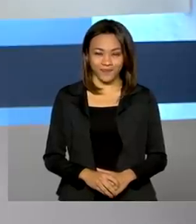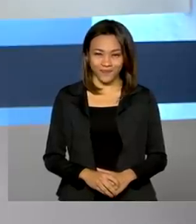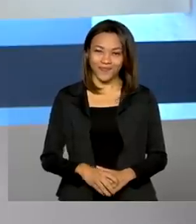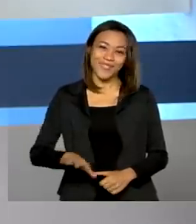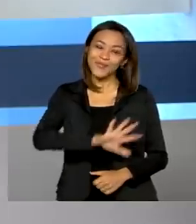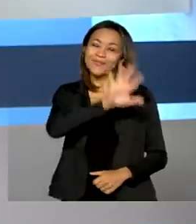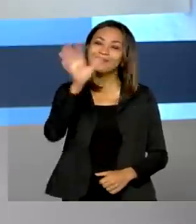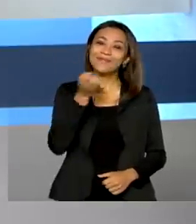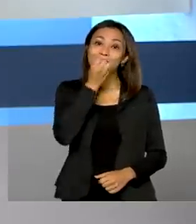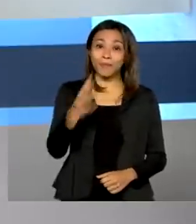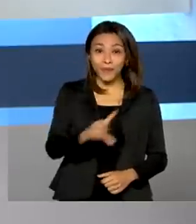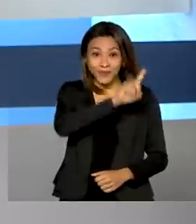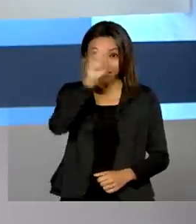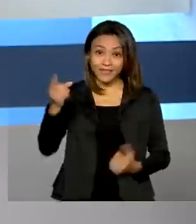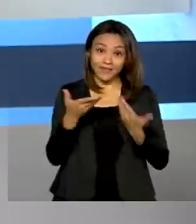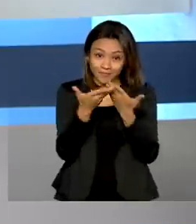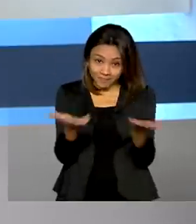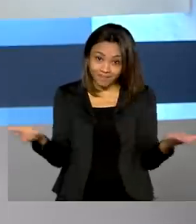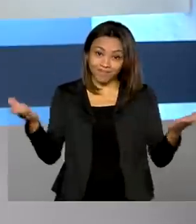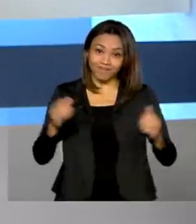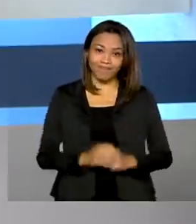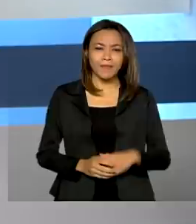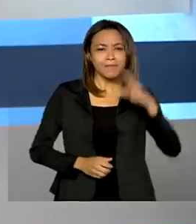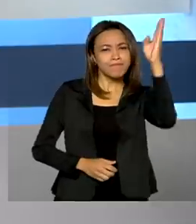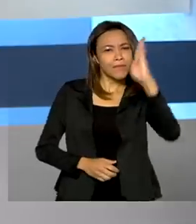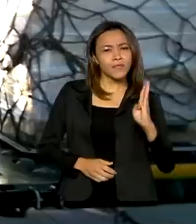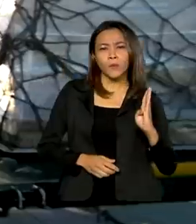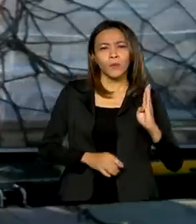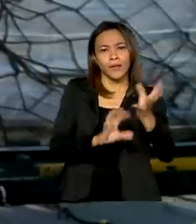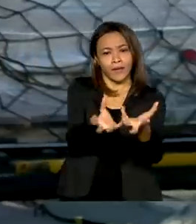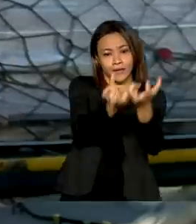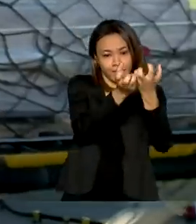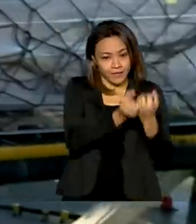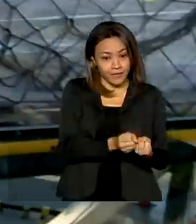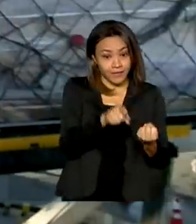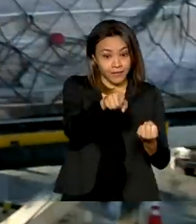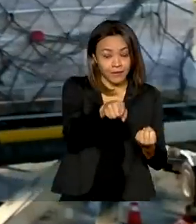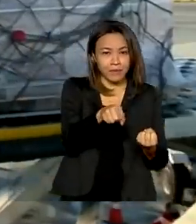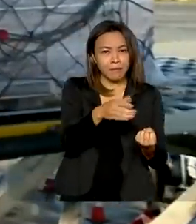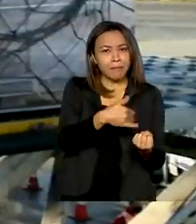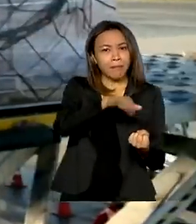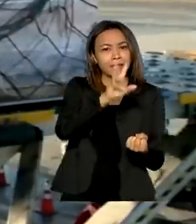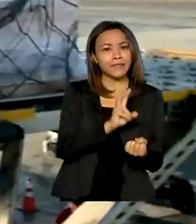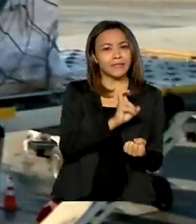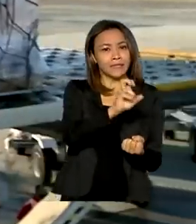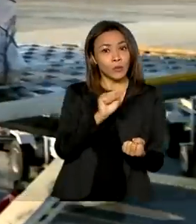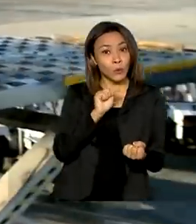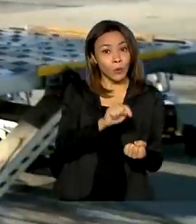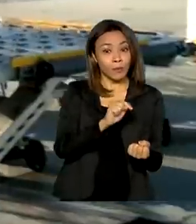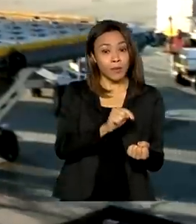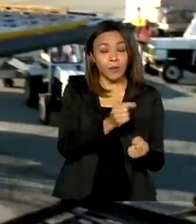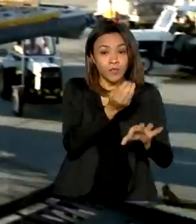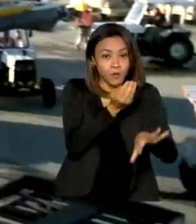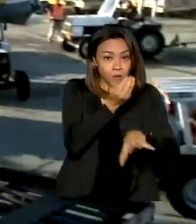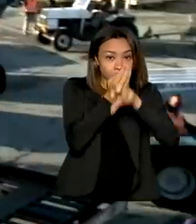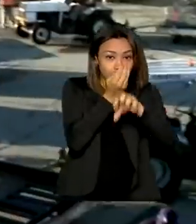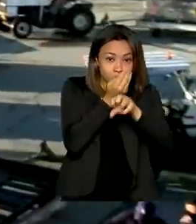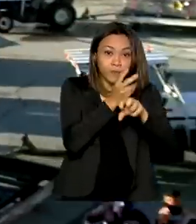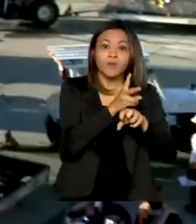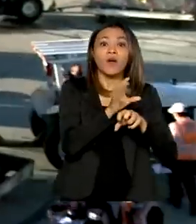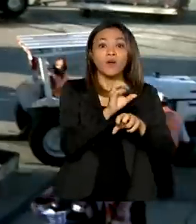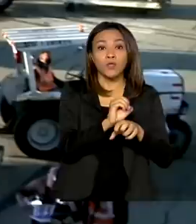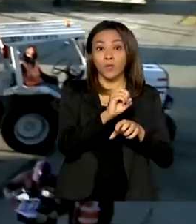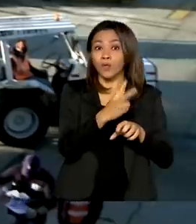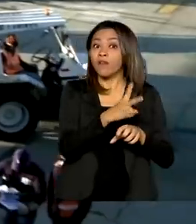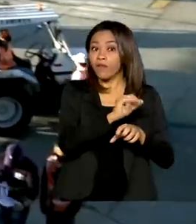Olá, muito bom dia pra você. Brasil recebe doação de mais de 5 mil concentradores de oxigênio que vão ajudar